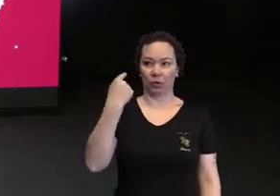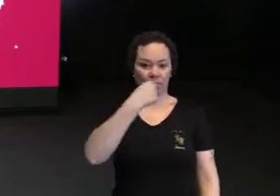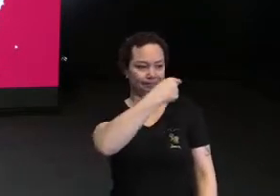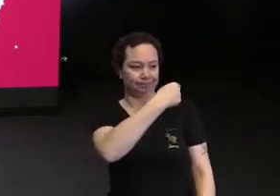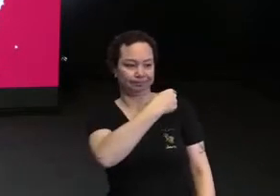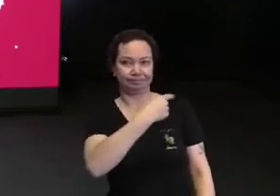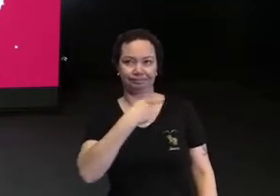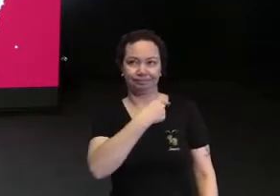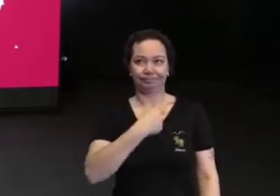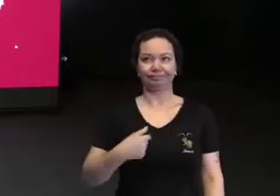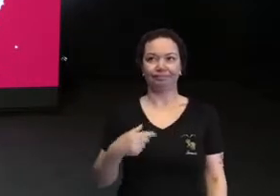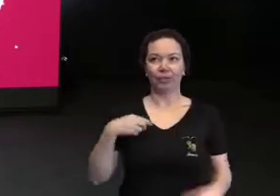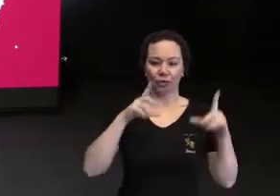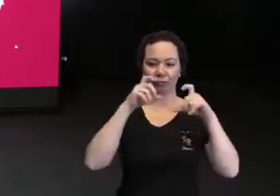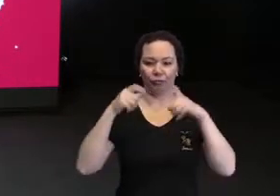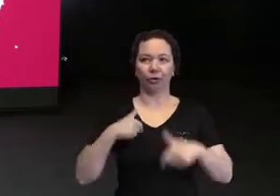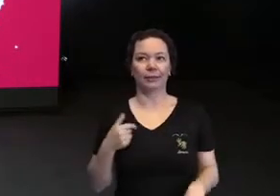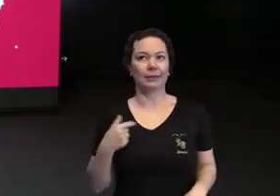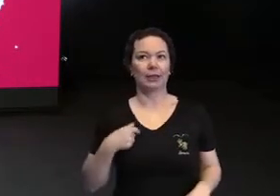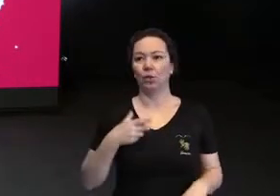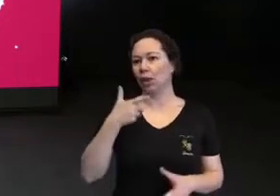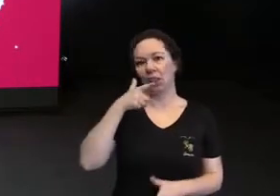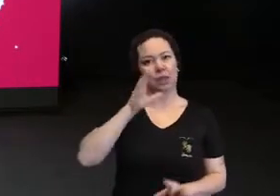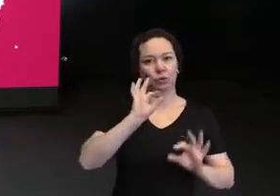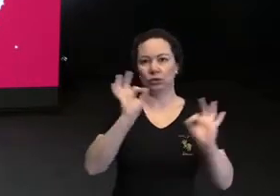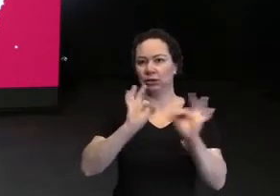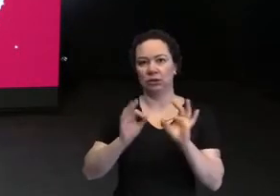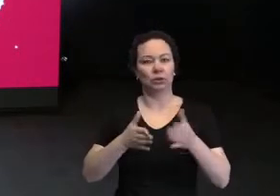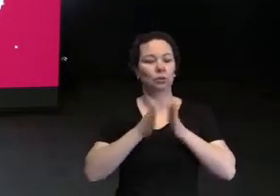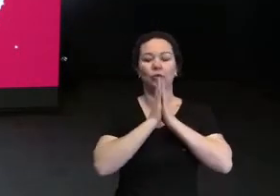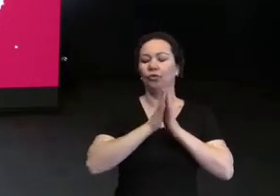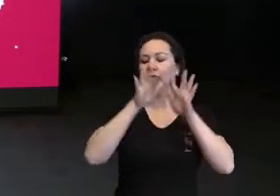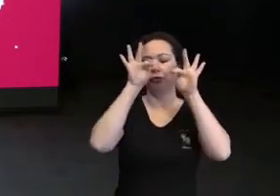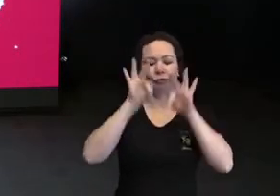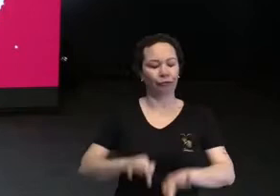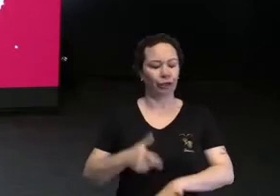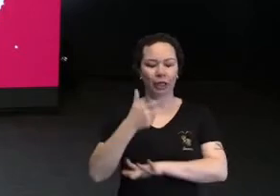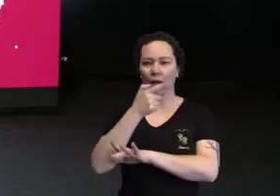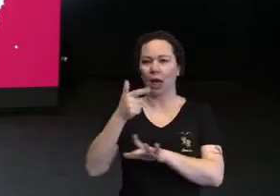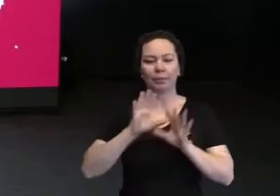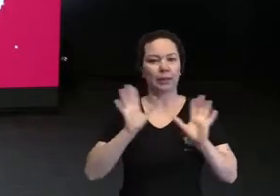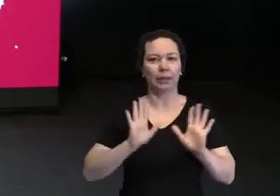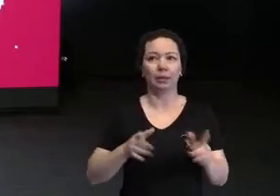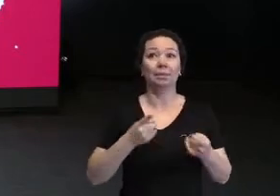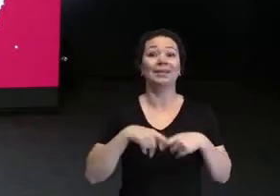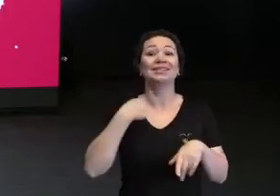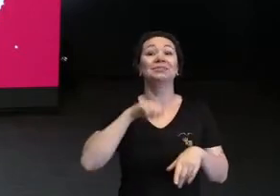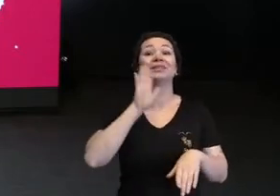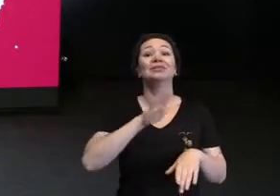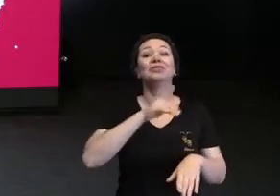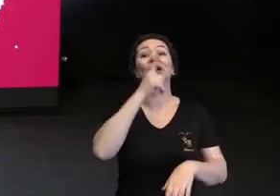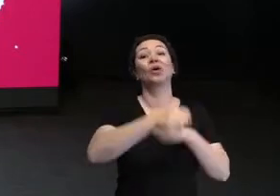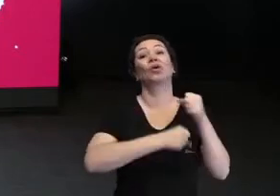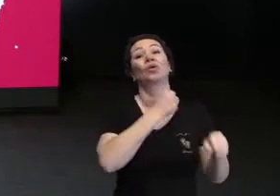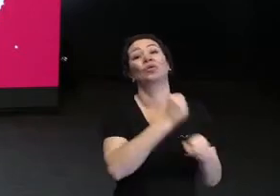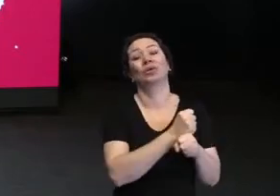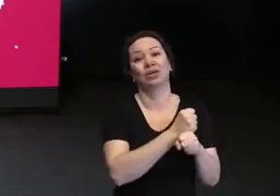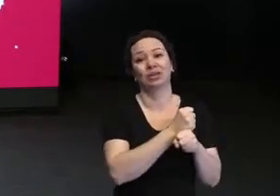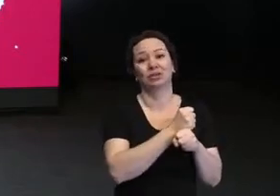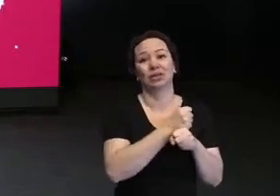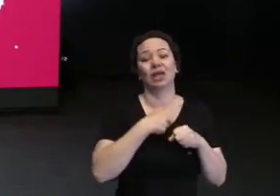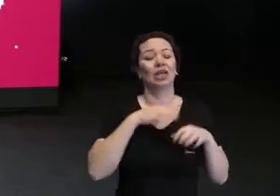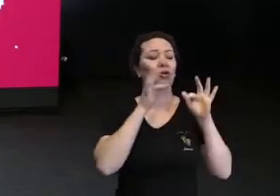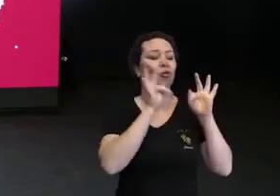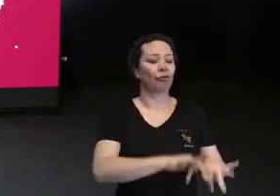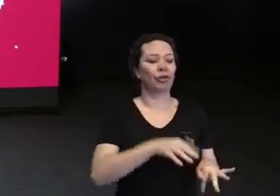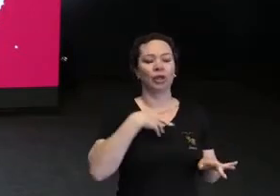adaptei, desisti no primeiro dia, por favor, não as armas. Mas tive que ficar por um ano. E aí, gente, quando eu saí de lá, eu falei assim,